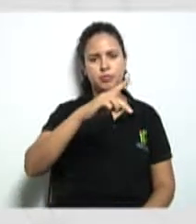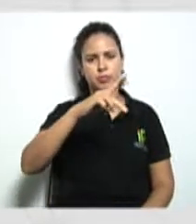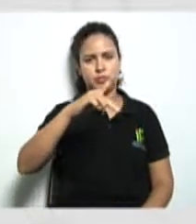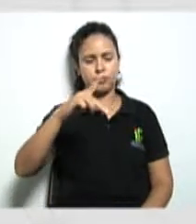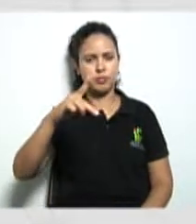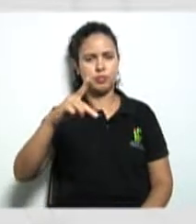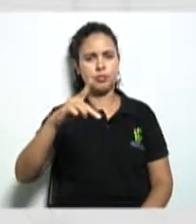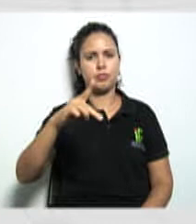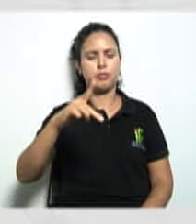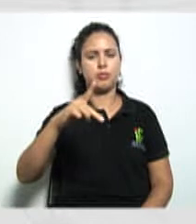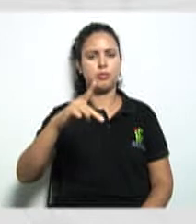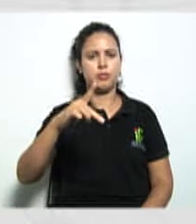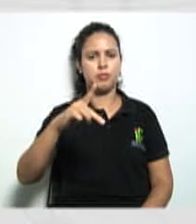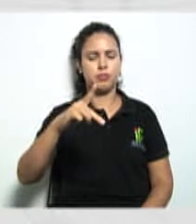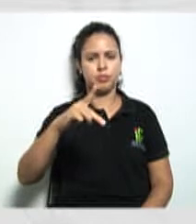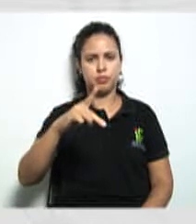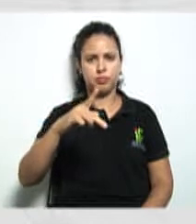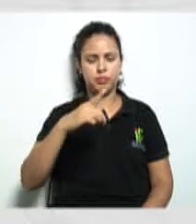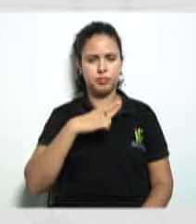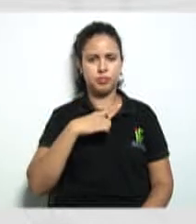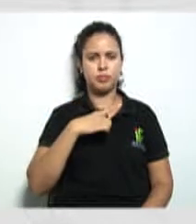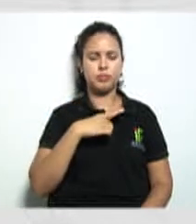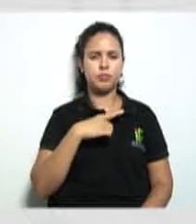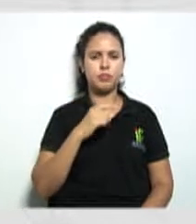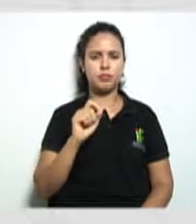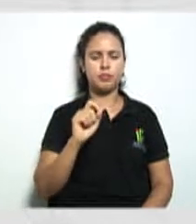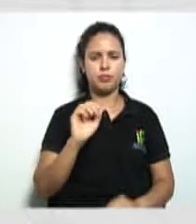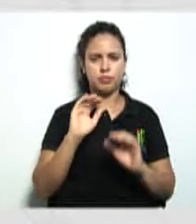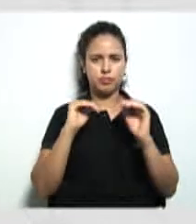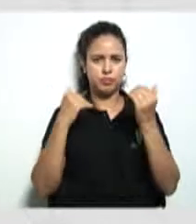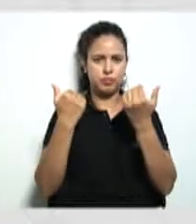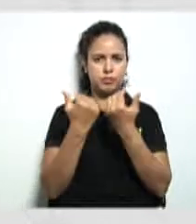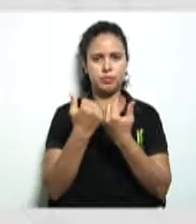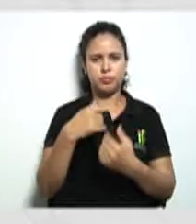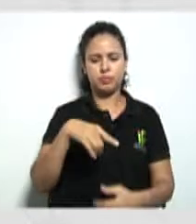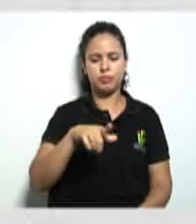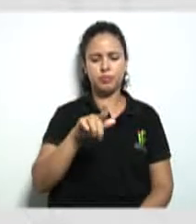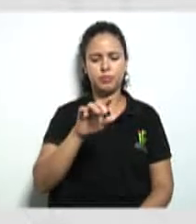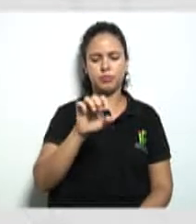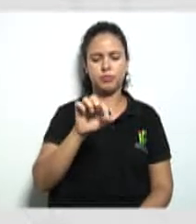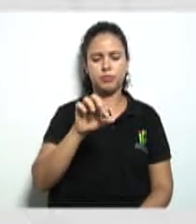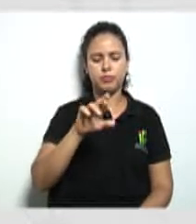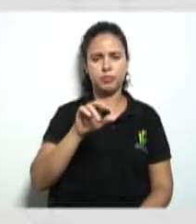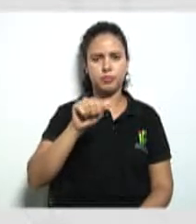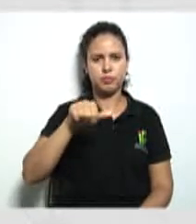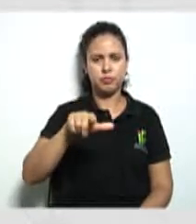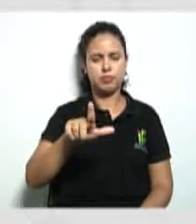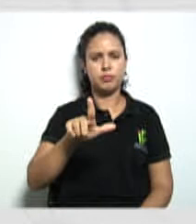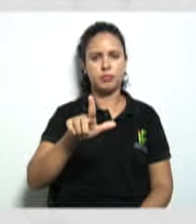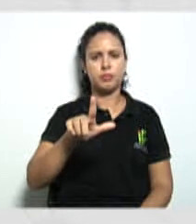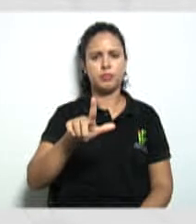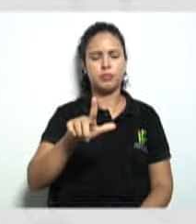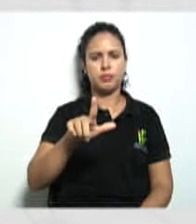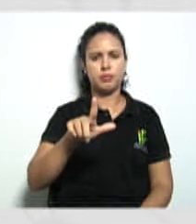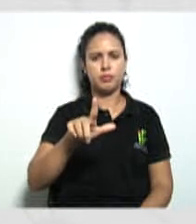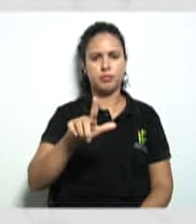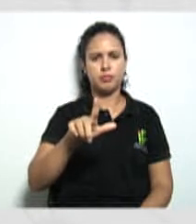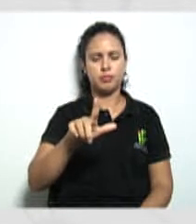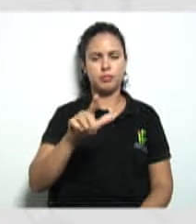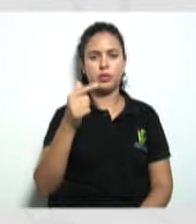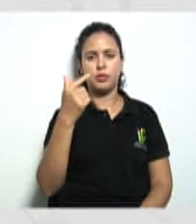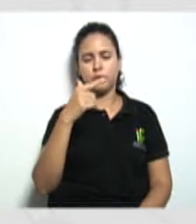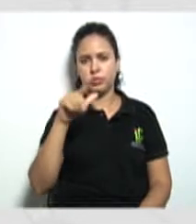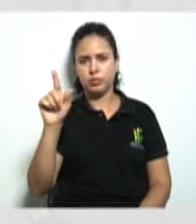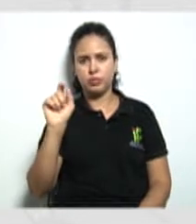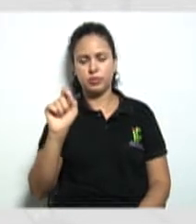momento quando acontece o que? A Assembleia Geral aqui. Outro